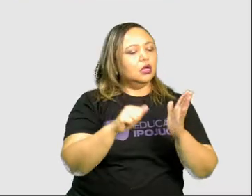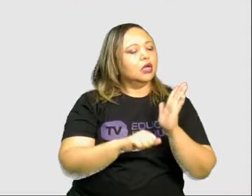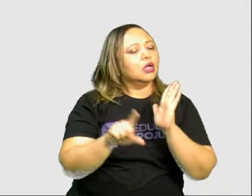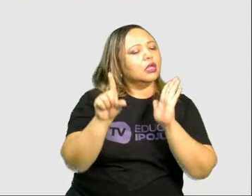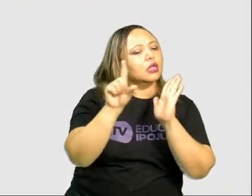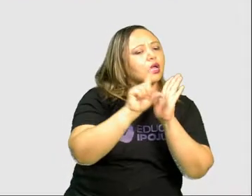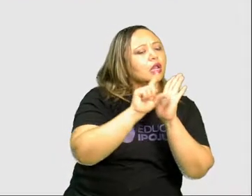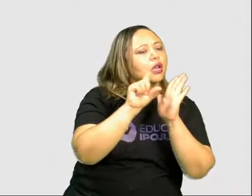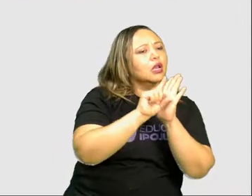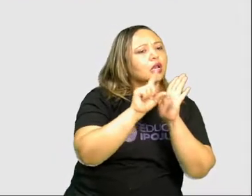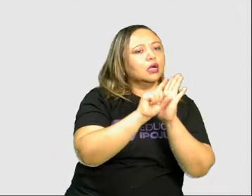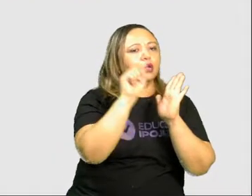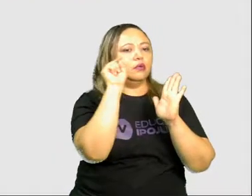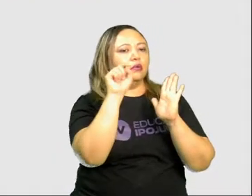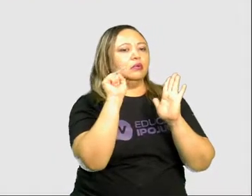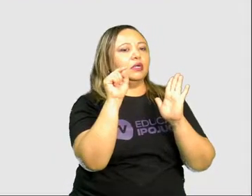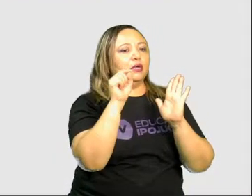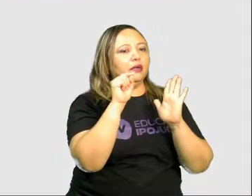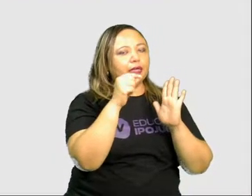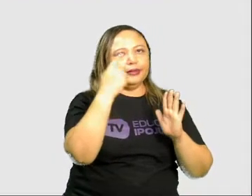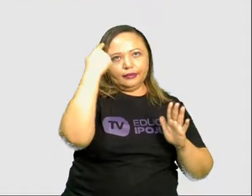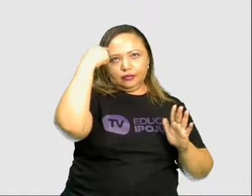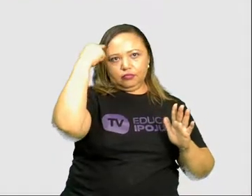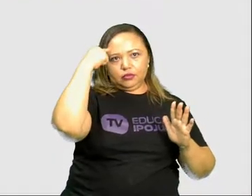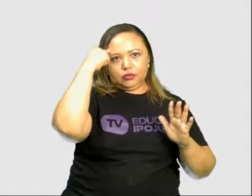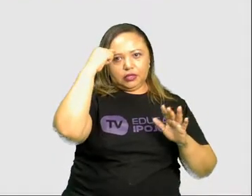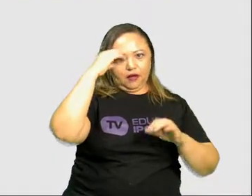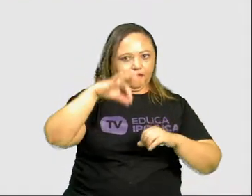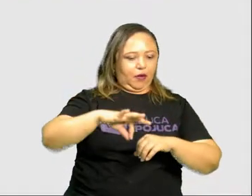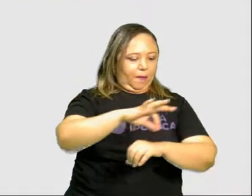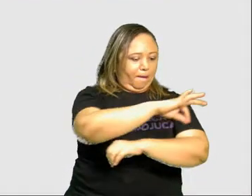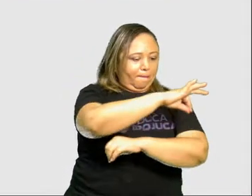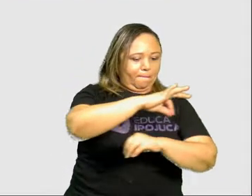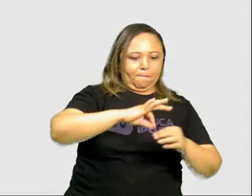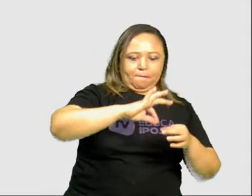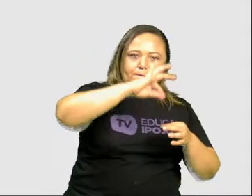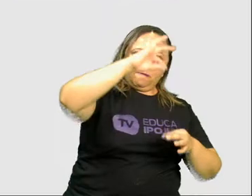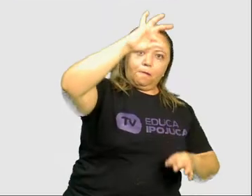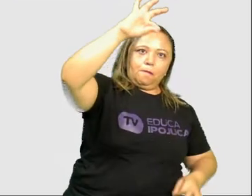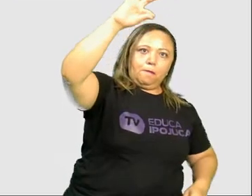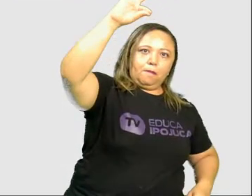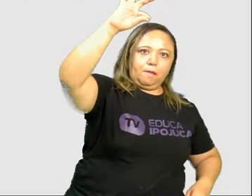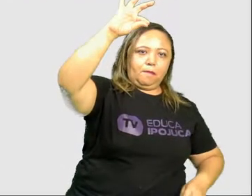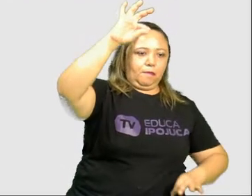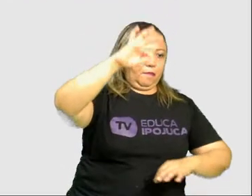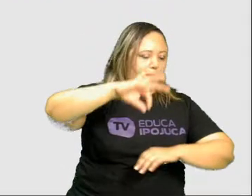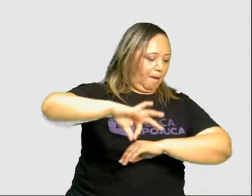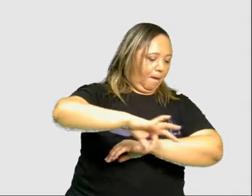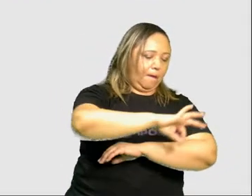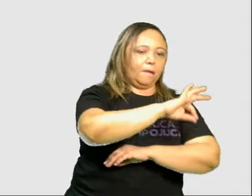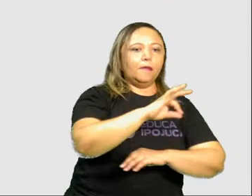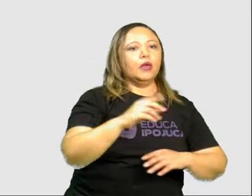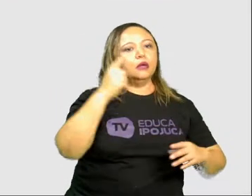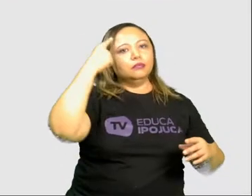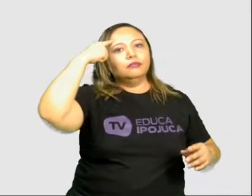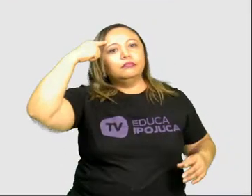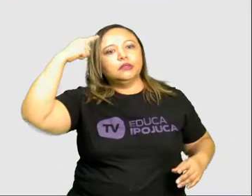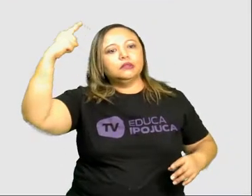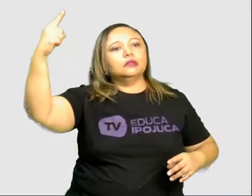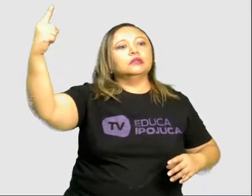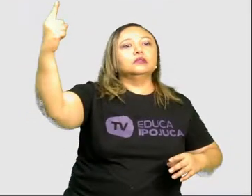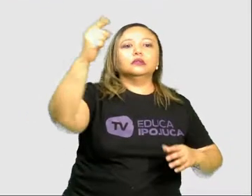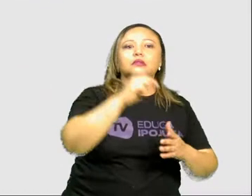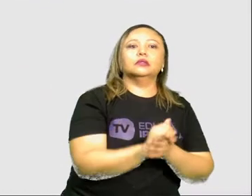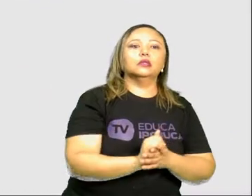consistia em uma linha imaginária que passava a 370 léguas da